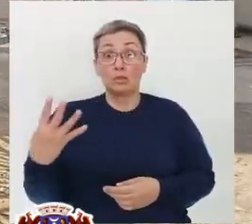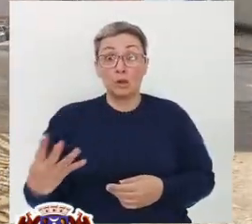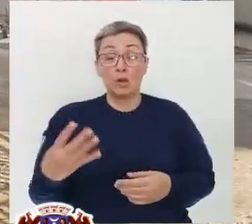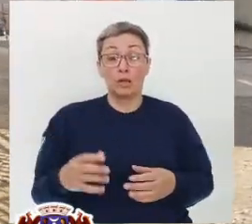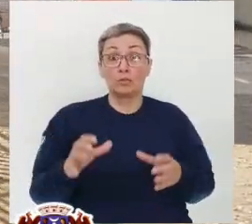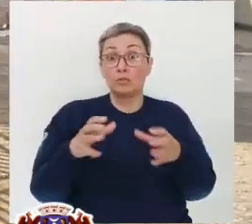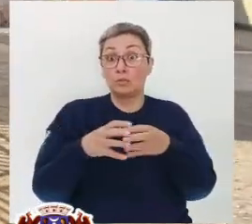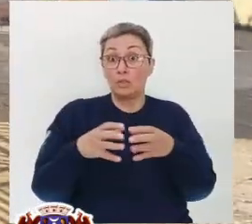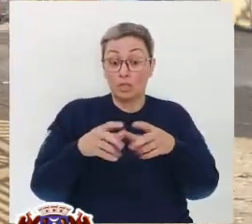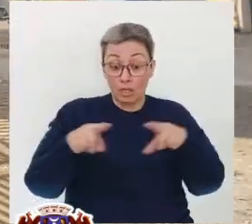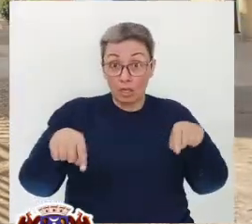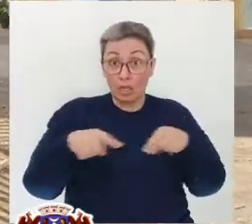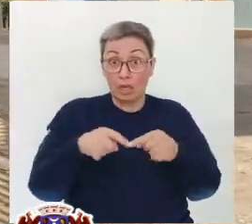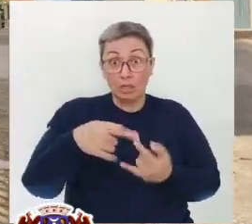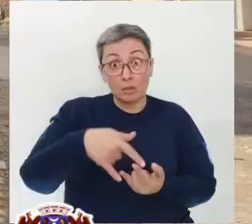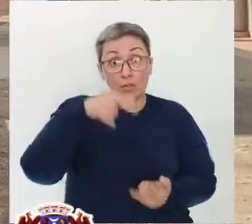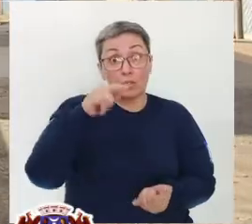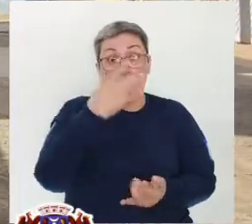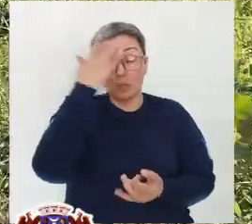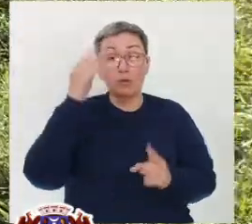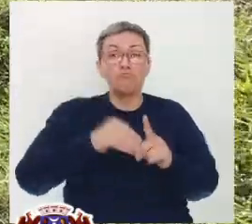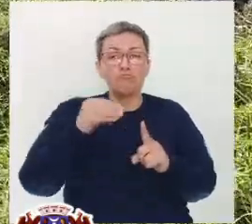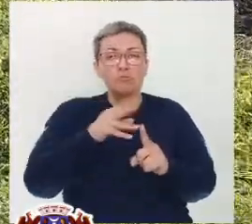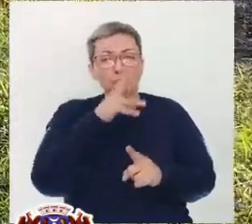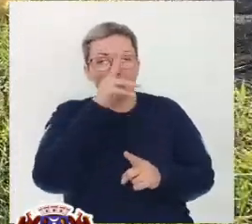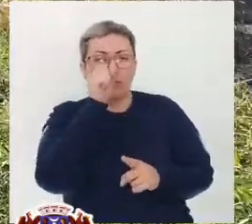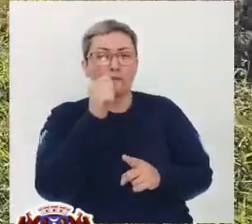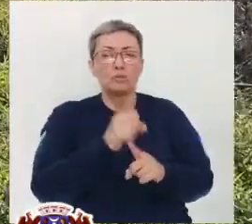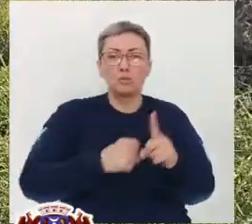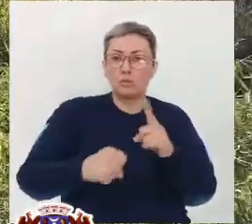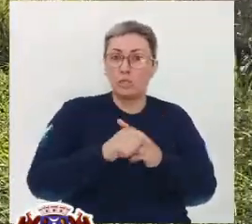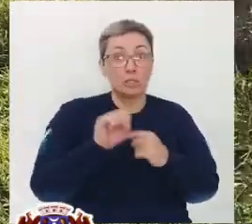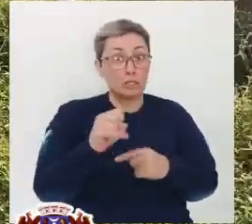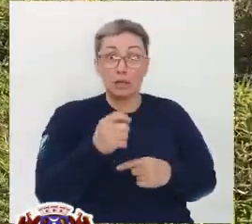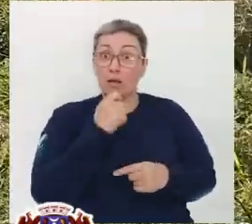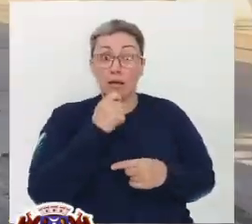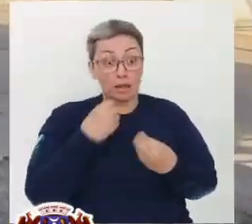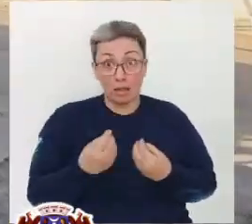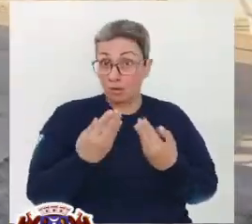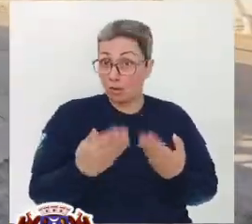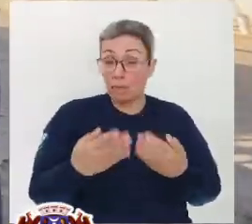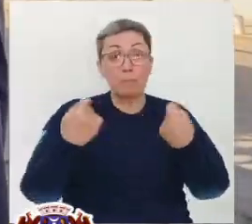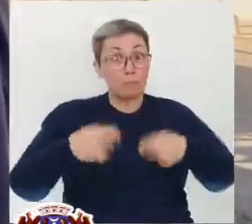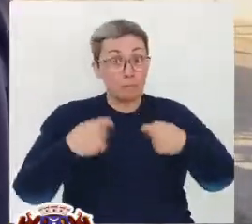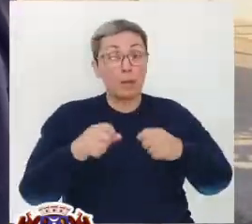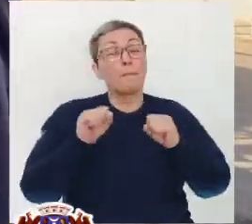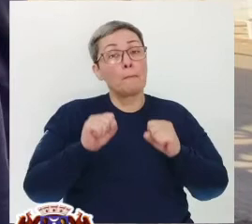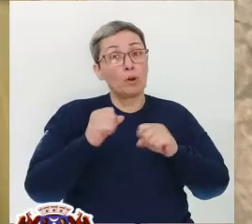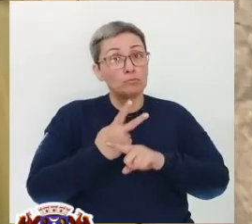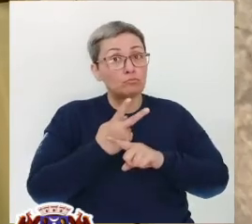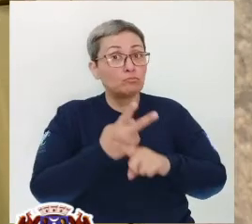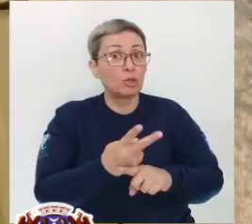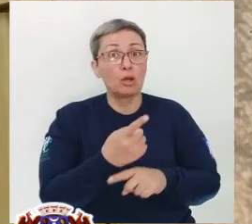kits de absorventes higiênicos para as pessoas em extrema vulnerabilidade social. Caso você não tenha recebido o kit e esteja precisando, você